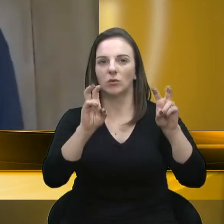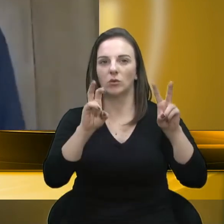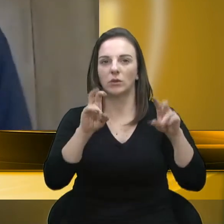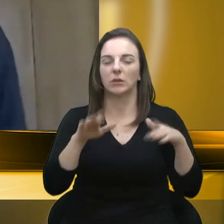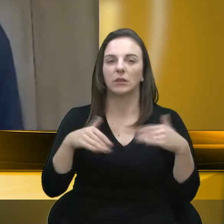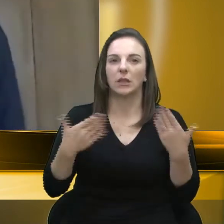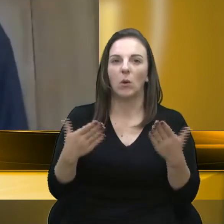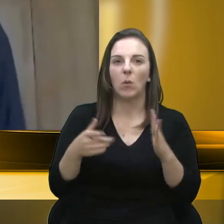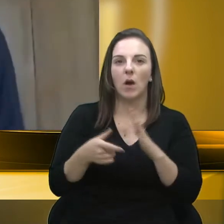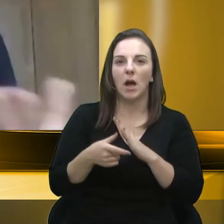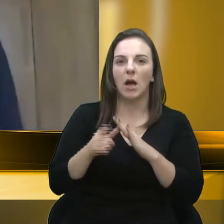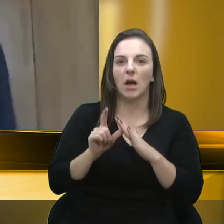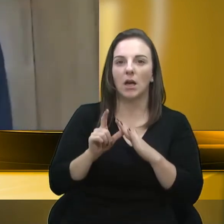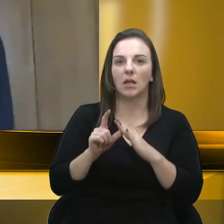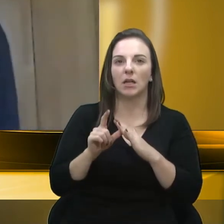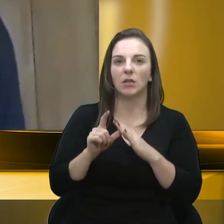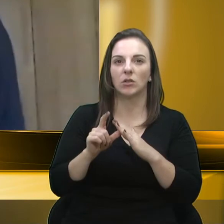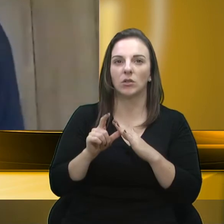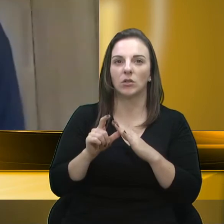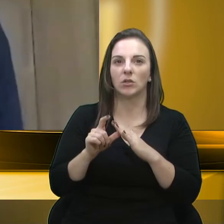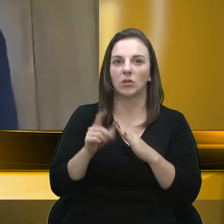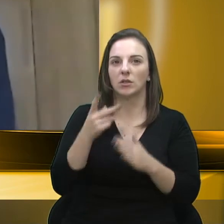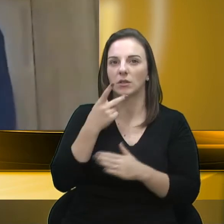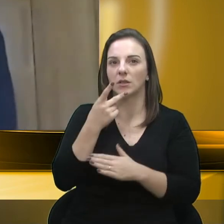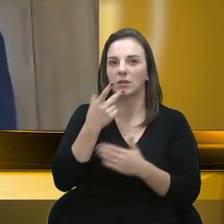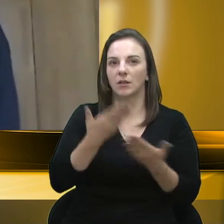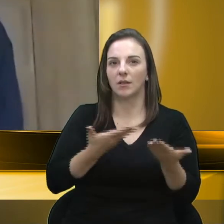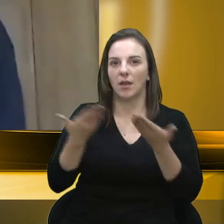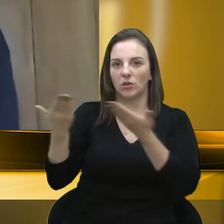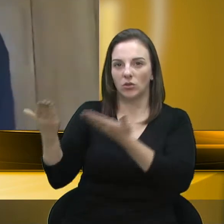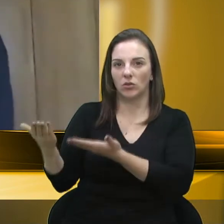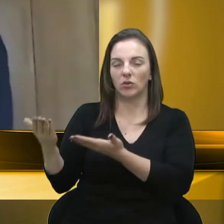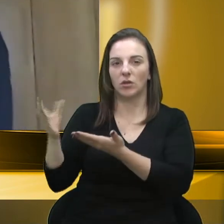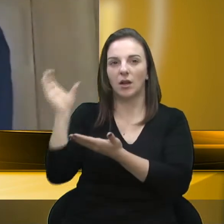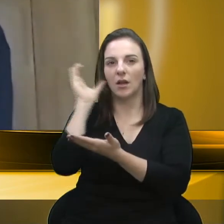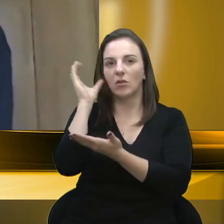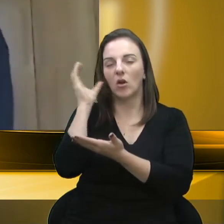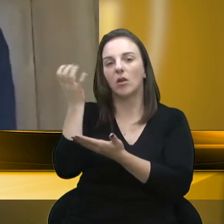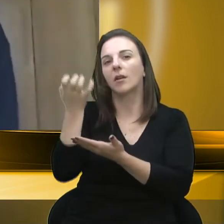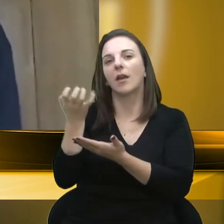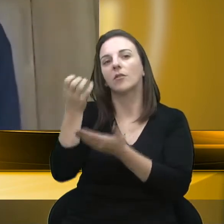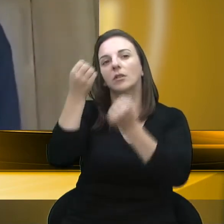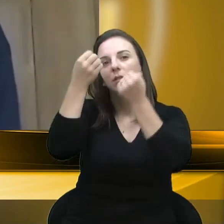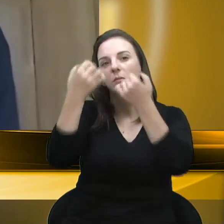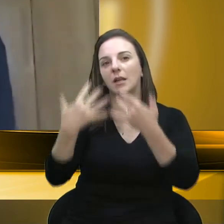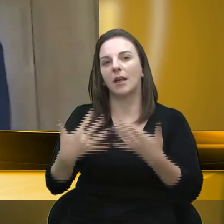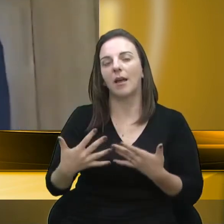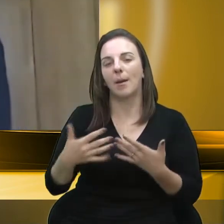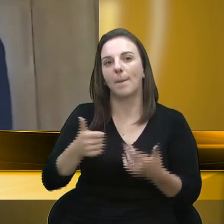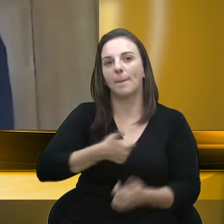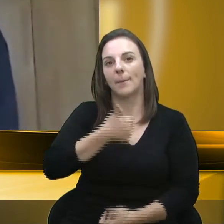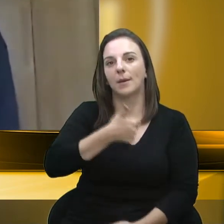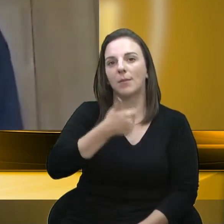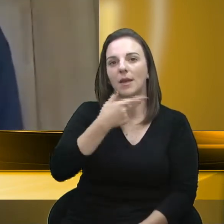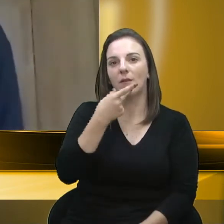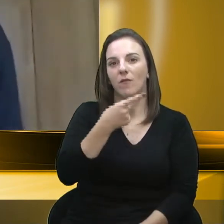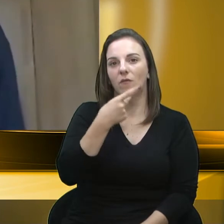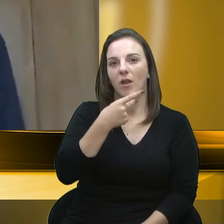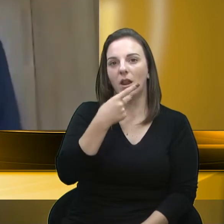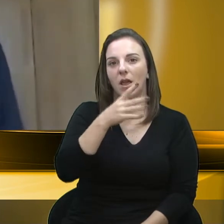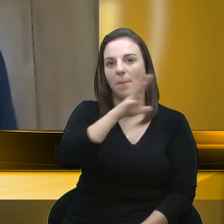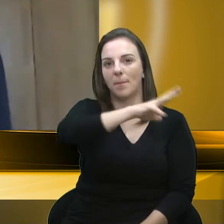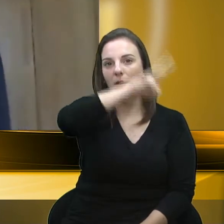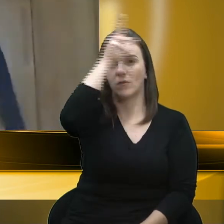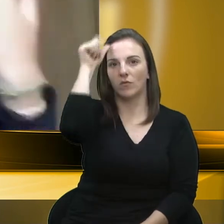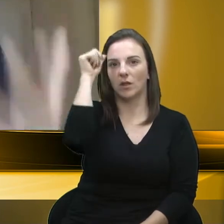passar a fala para o vereador Cadore, dizer que me marca muito que na primeira fala do prefeito Adiló de Domênico, aqui